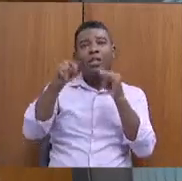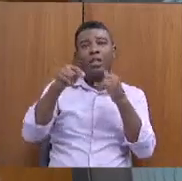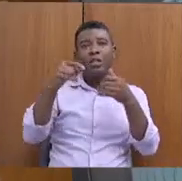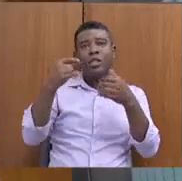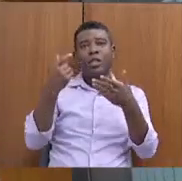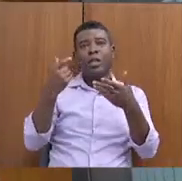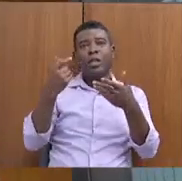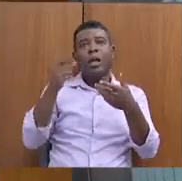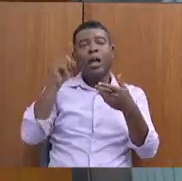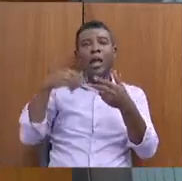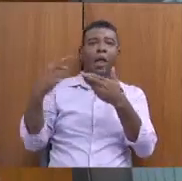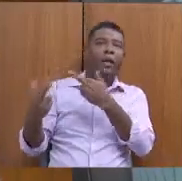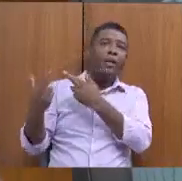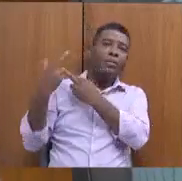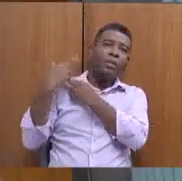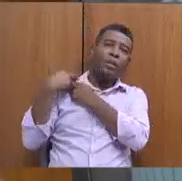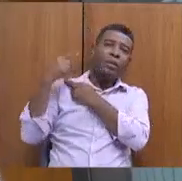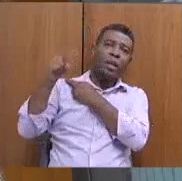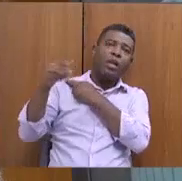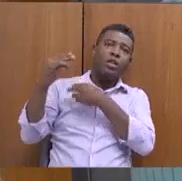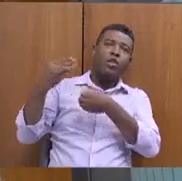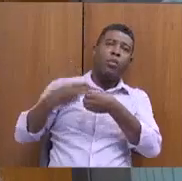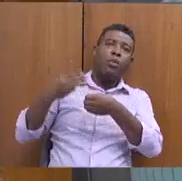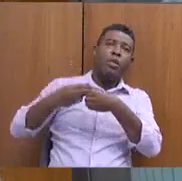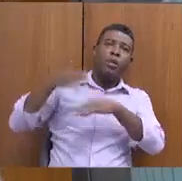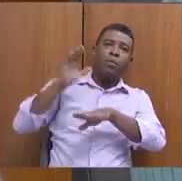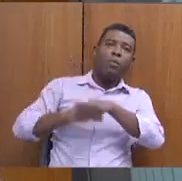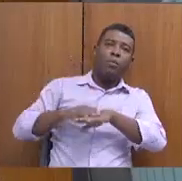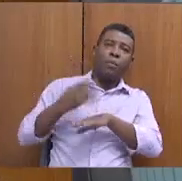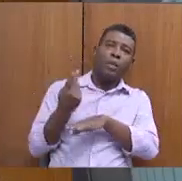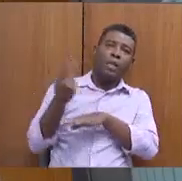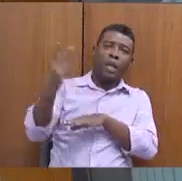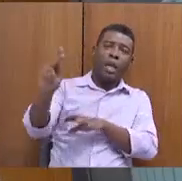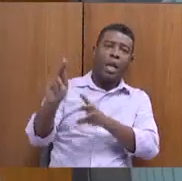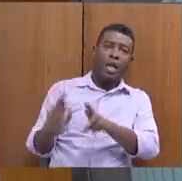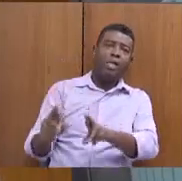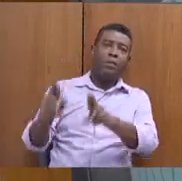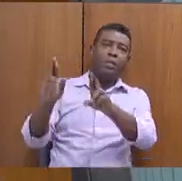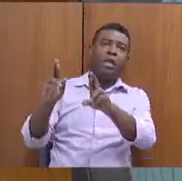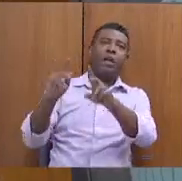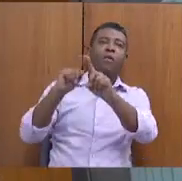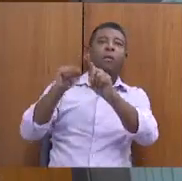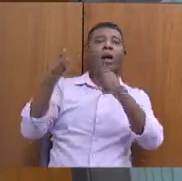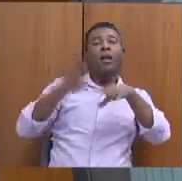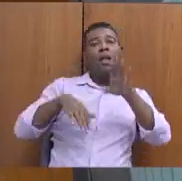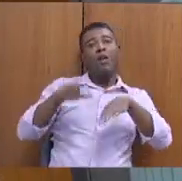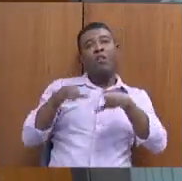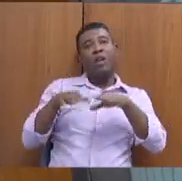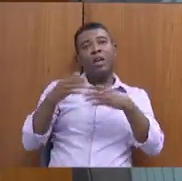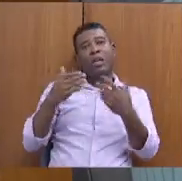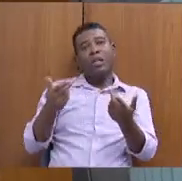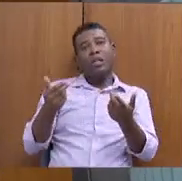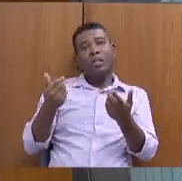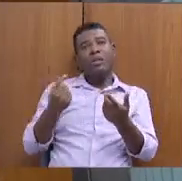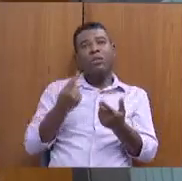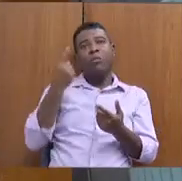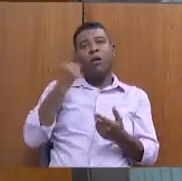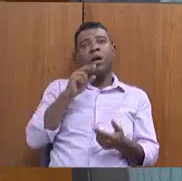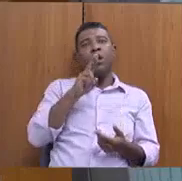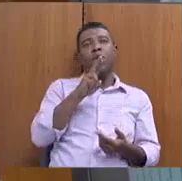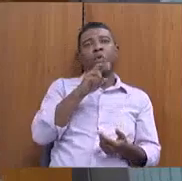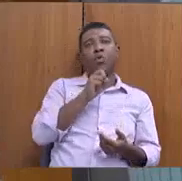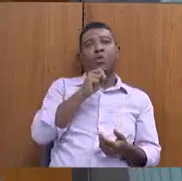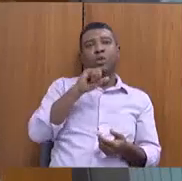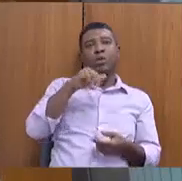responsabilidade do município nesse contrato, mas, às vezes, uma usina, uma fotovoltaica